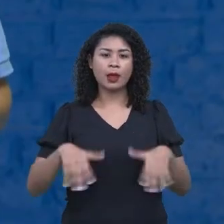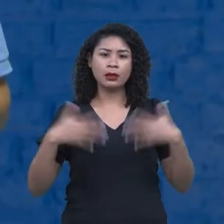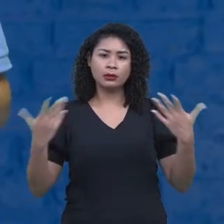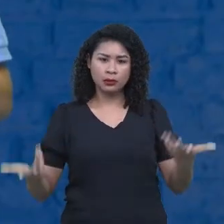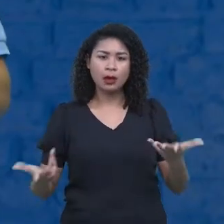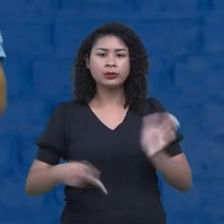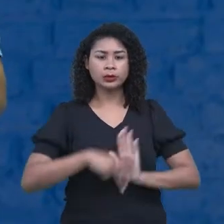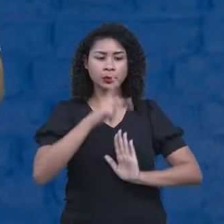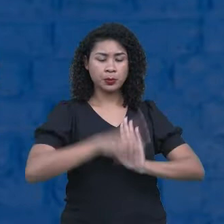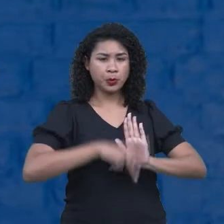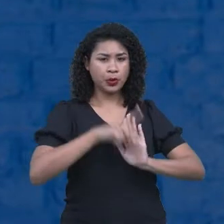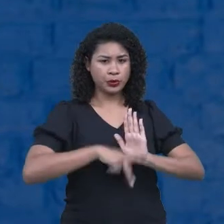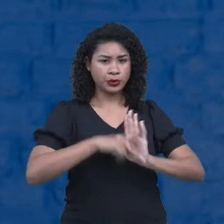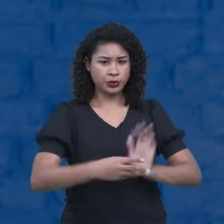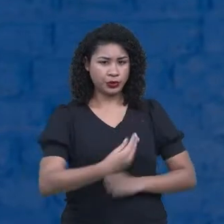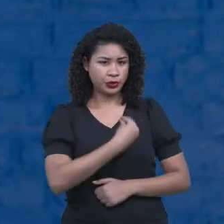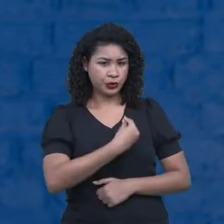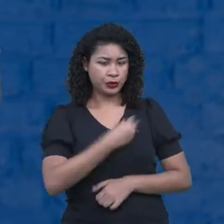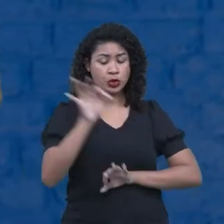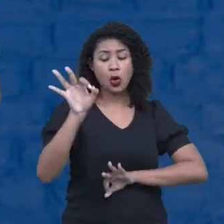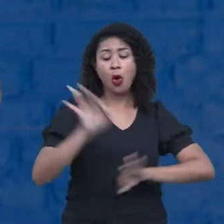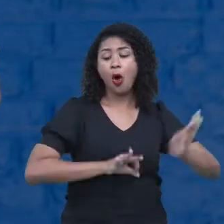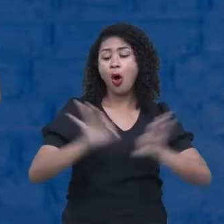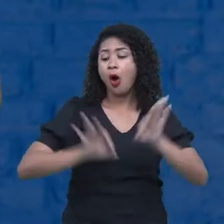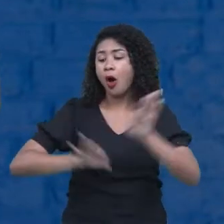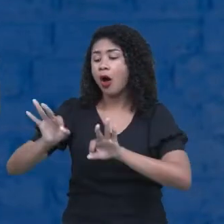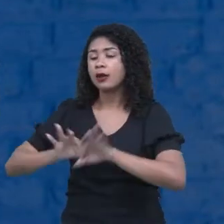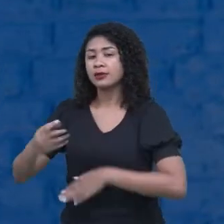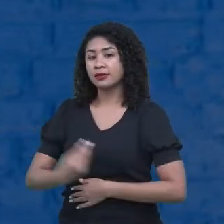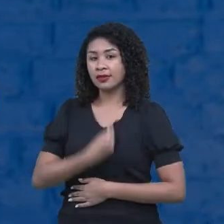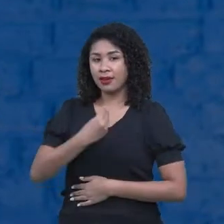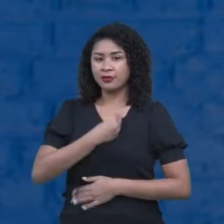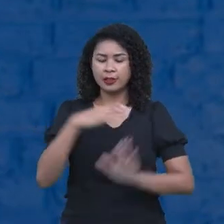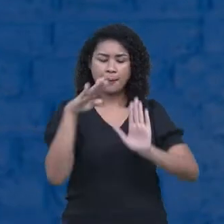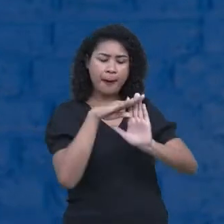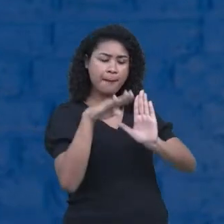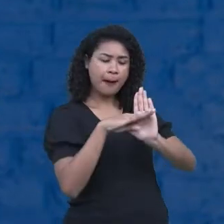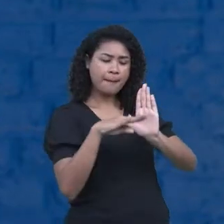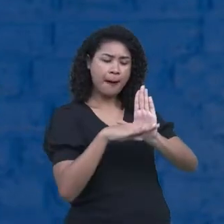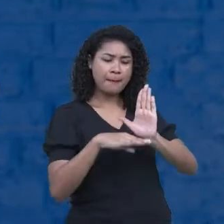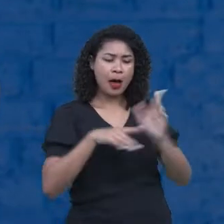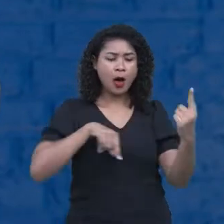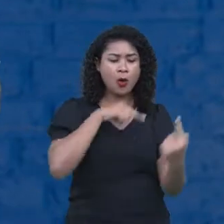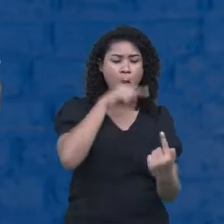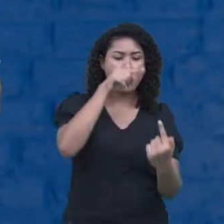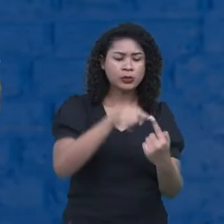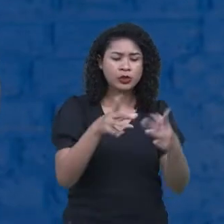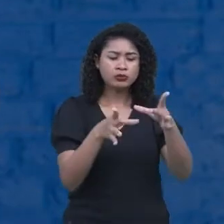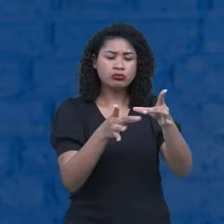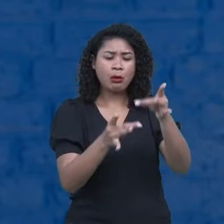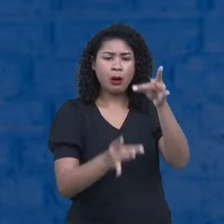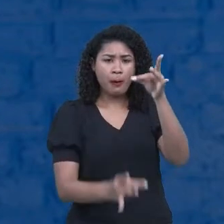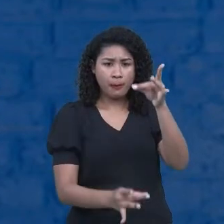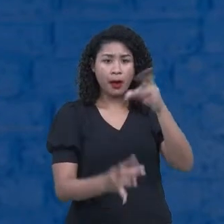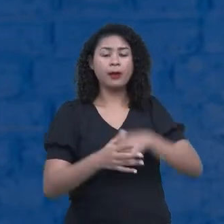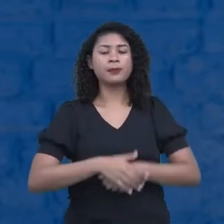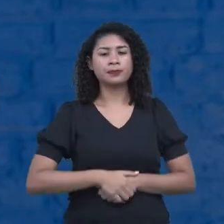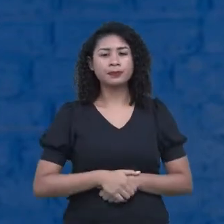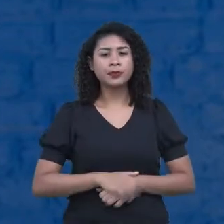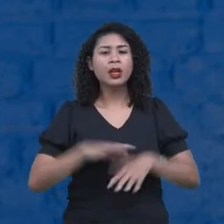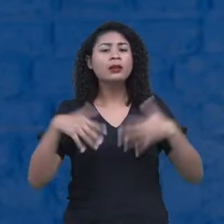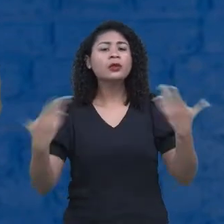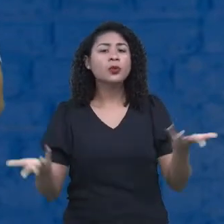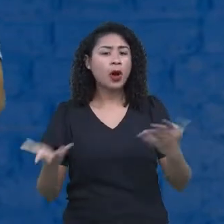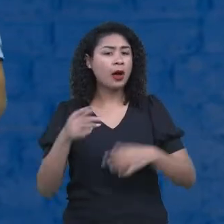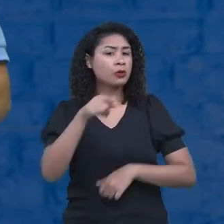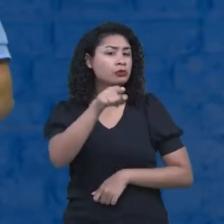projeto de vida, dentro desse projetar, né? Que nós colocamos aí, qual seria? Coloquem aí no